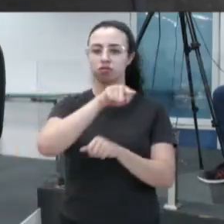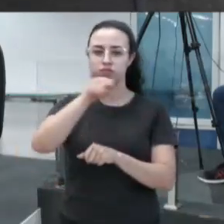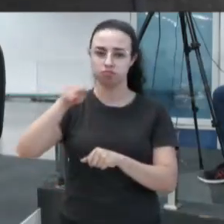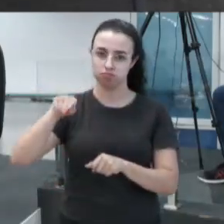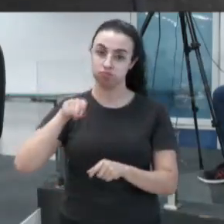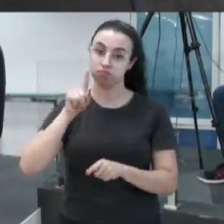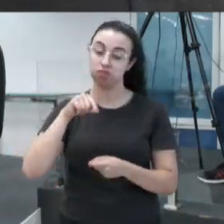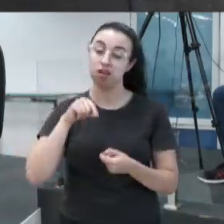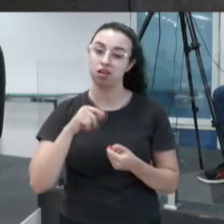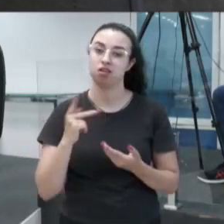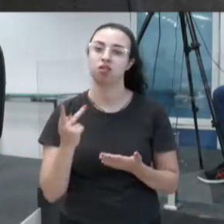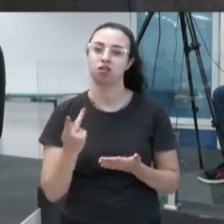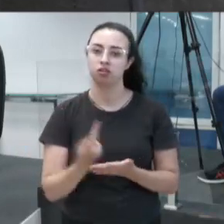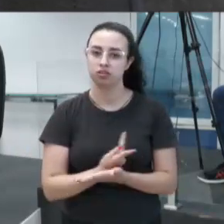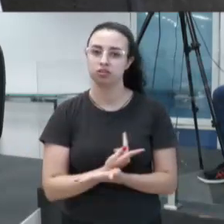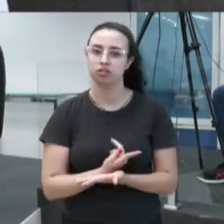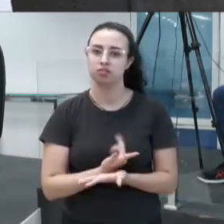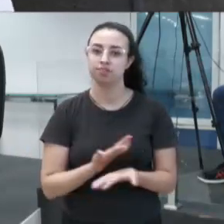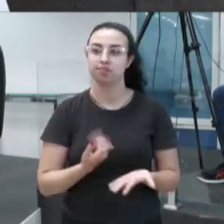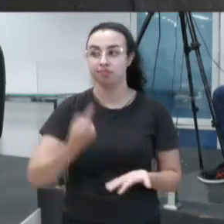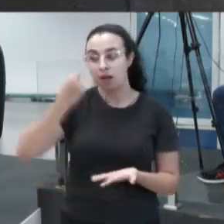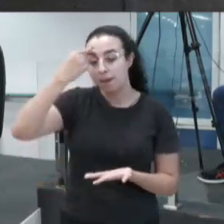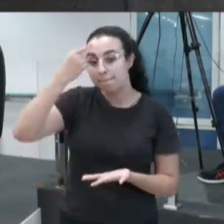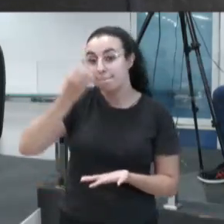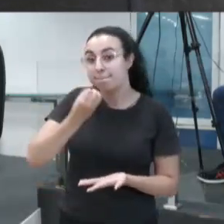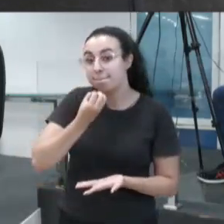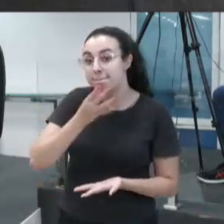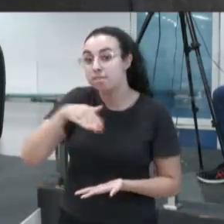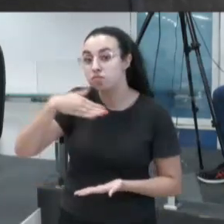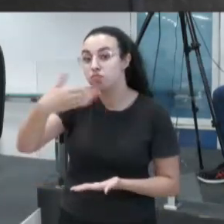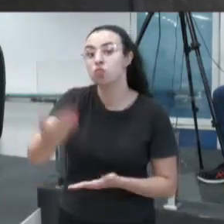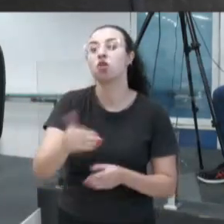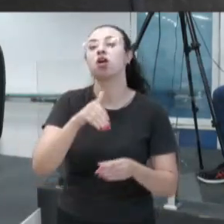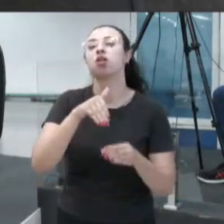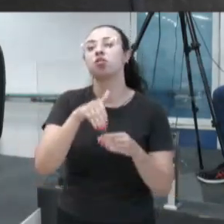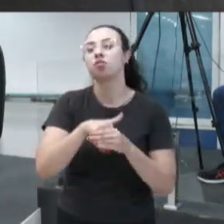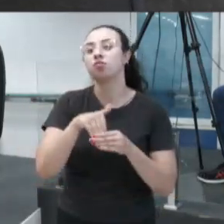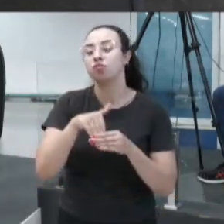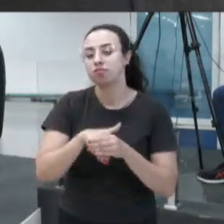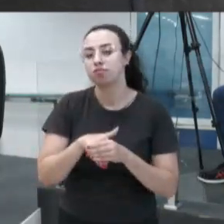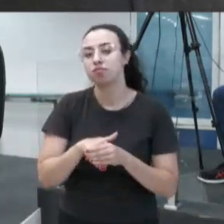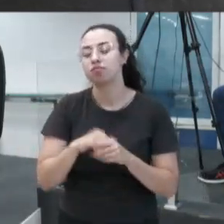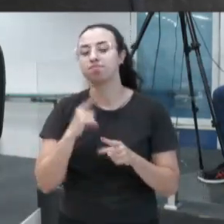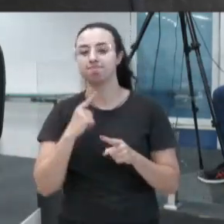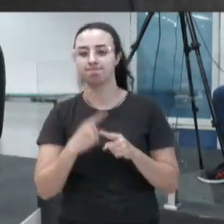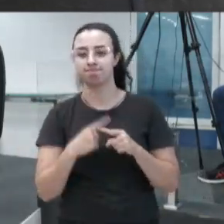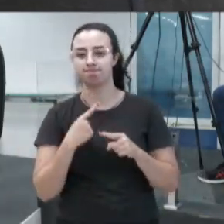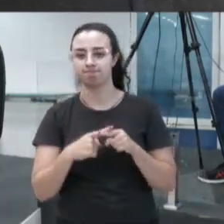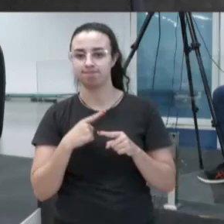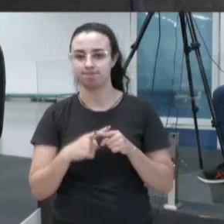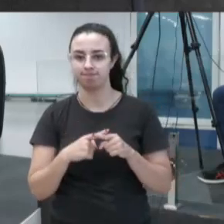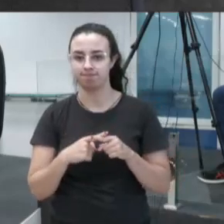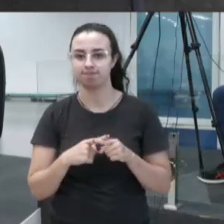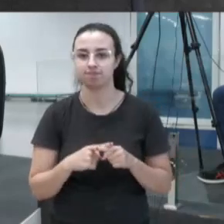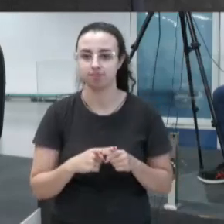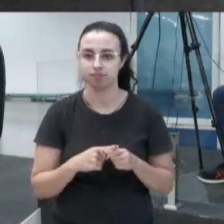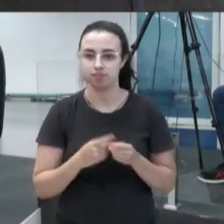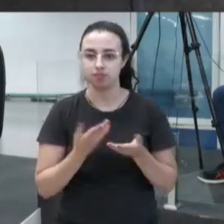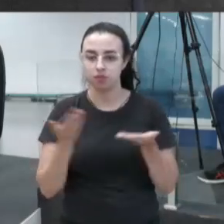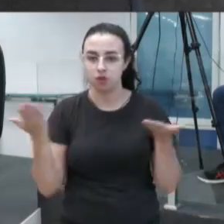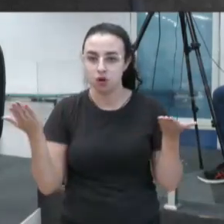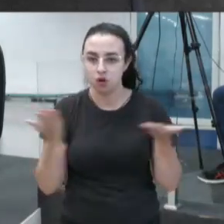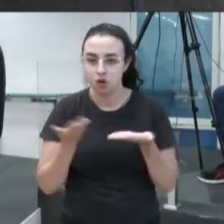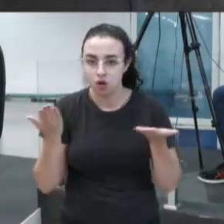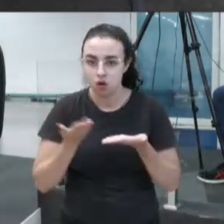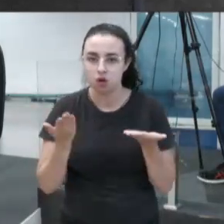aconteceu. Então pensem bem, diante dos próximos votos, que vocês vão dar na casa, porque, mais do que nunca, a partir de hoje, é